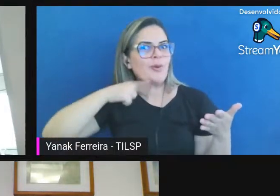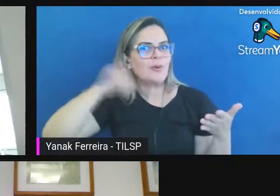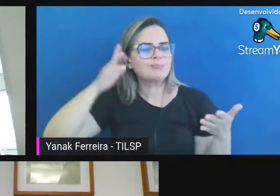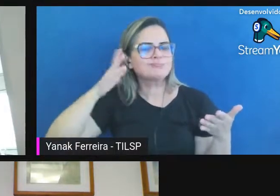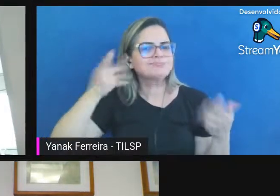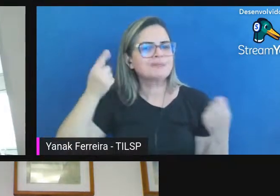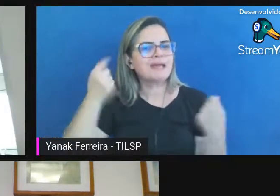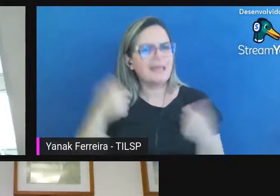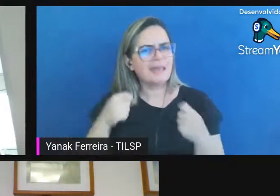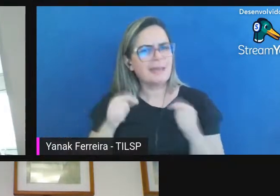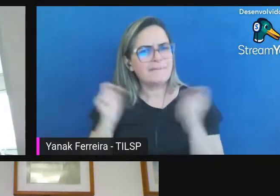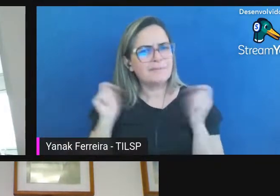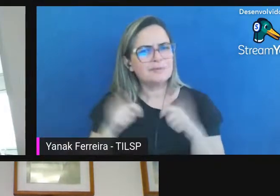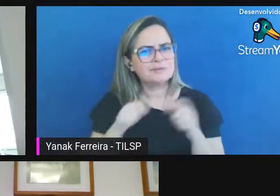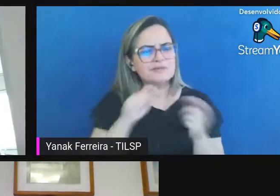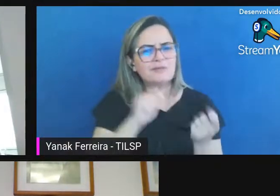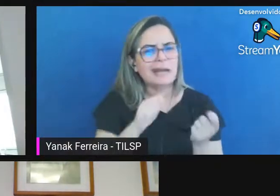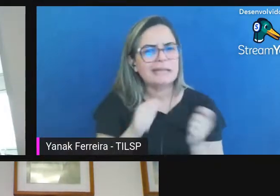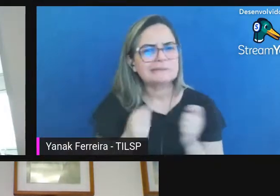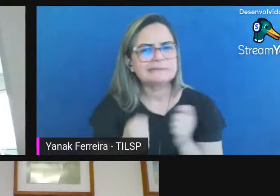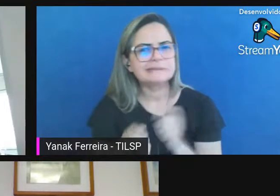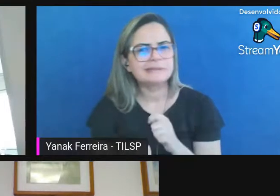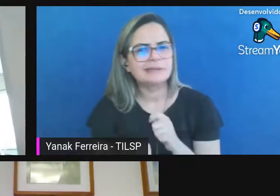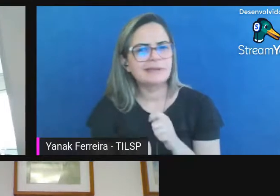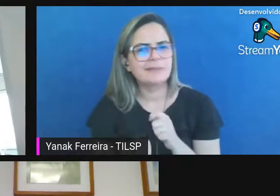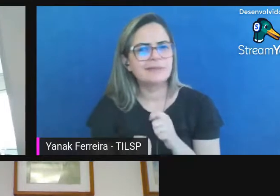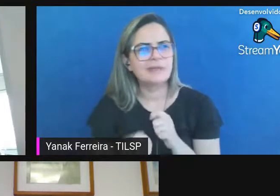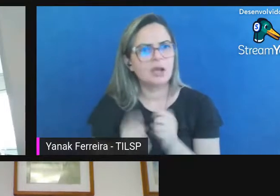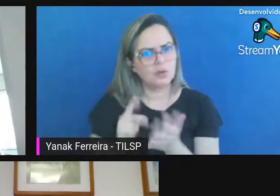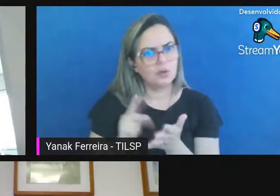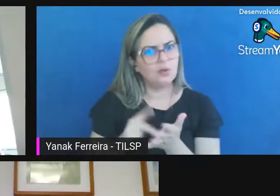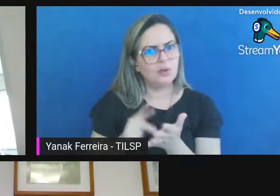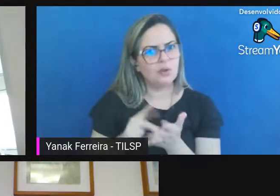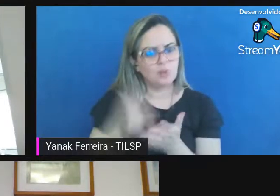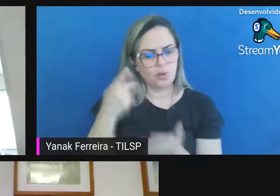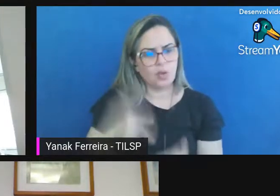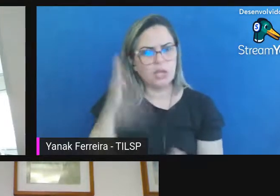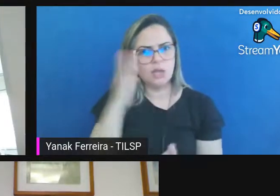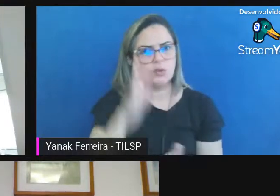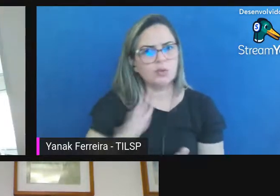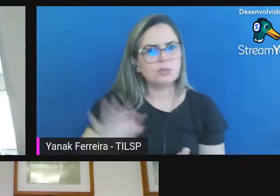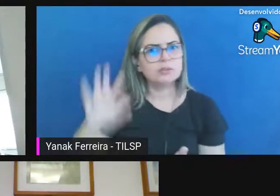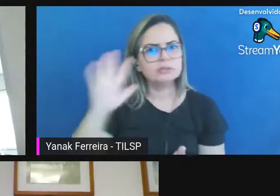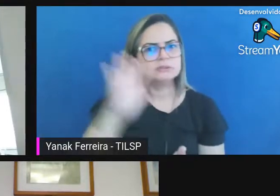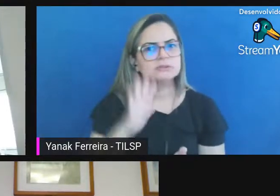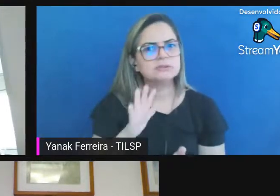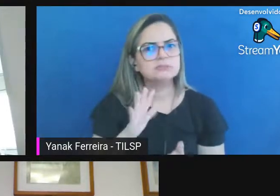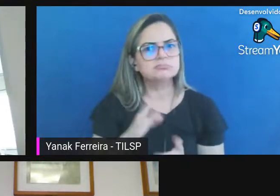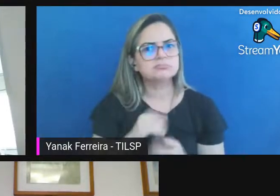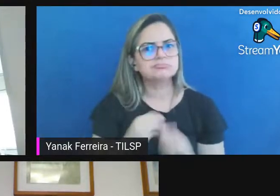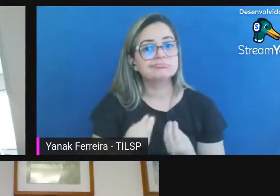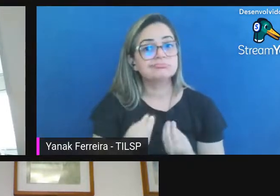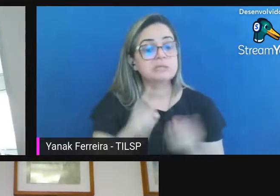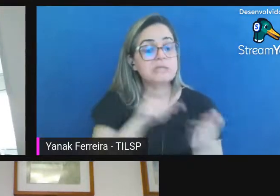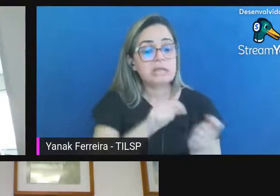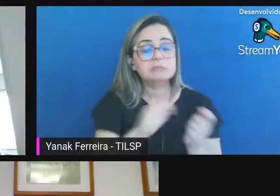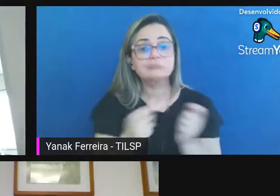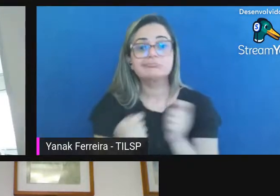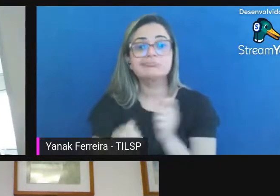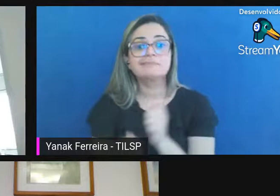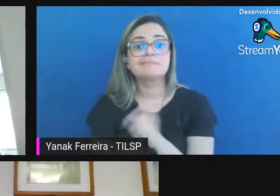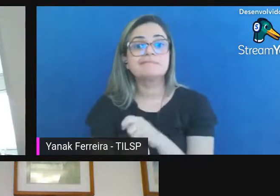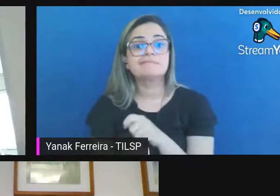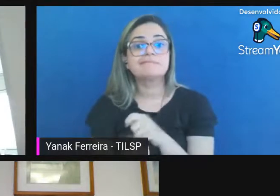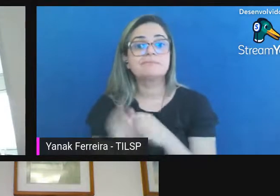adaptar isso com efetividade no cenário brasileiro e essa adaptação o